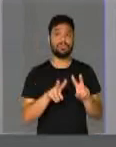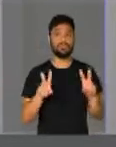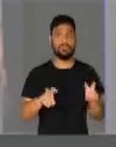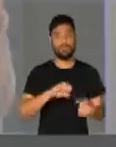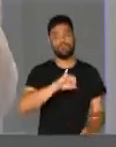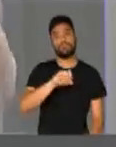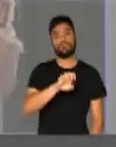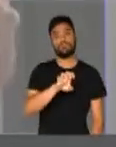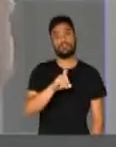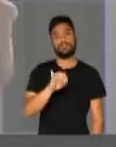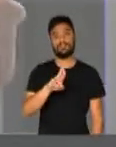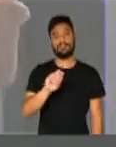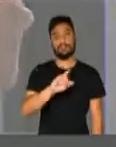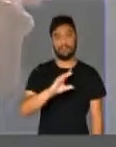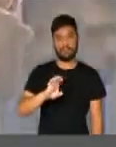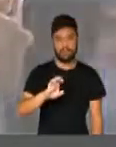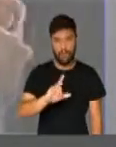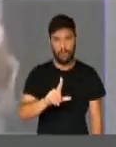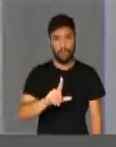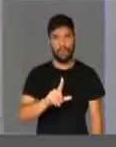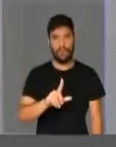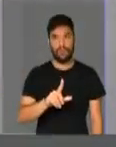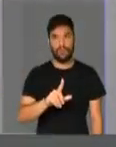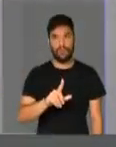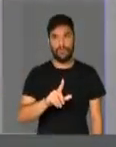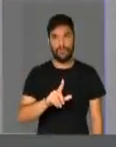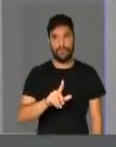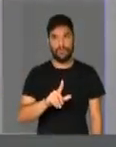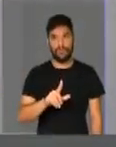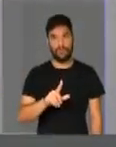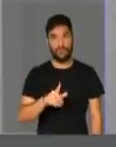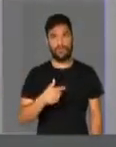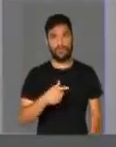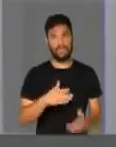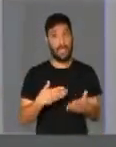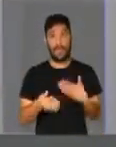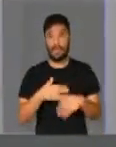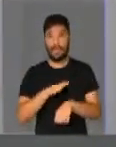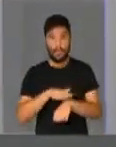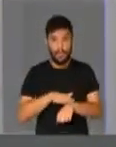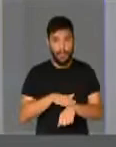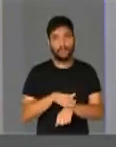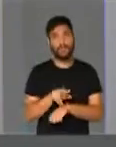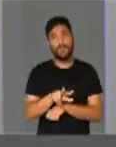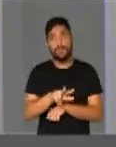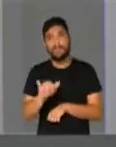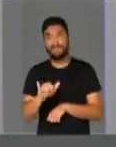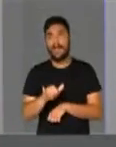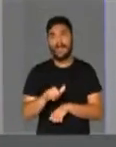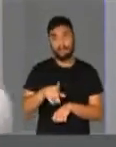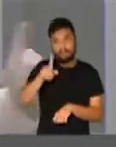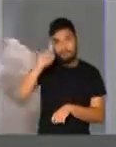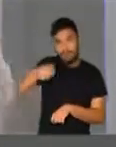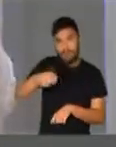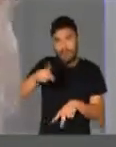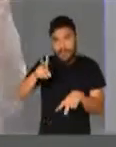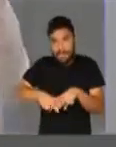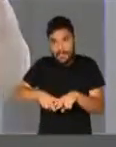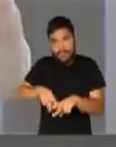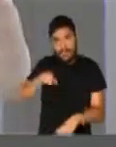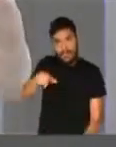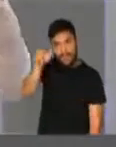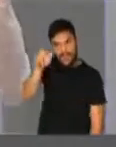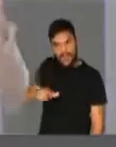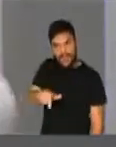respeito do Zé Dirceu, negou o recurso do Zé Dirceu e, a qualquer momento, nós podemos ter a prisão de um dos